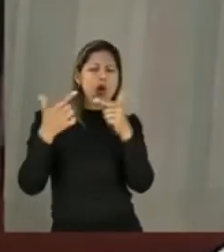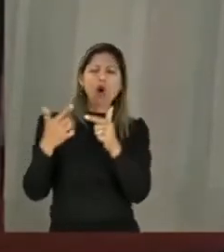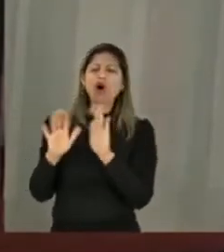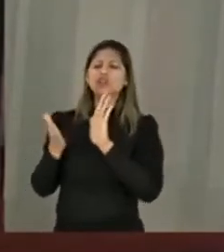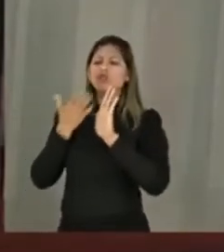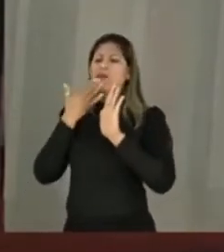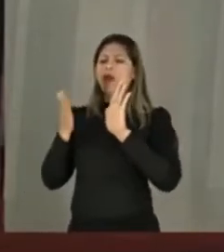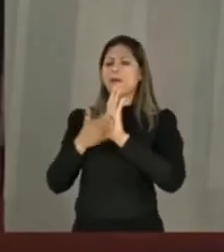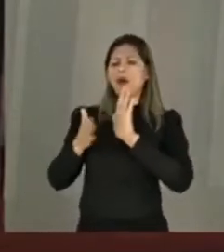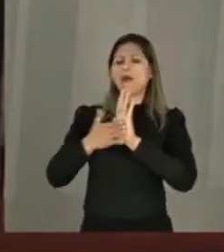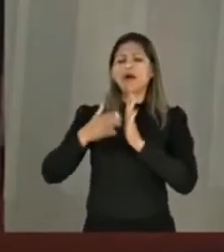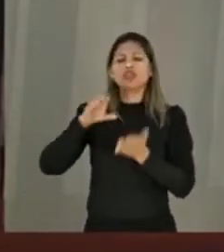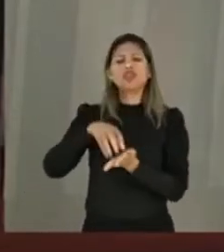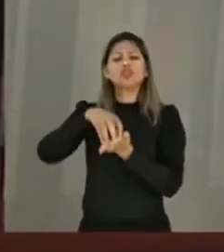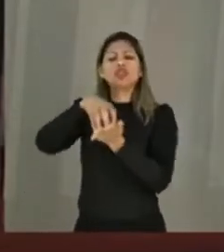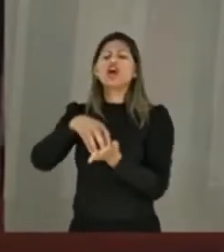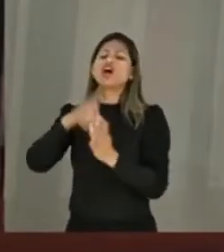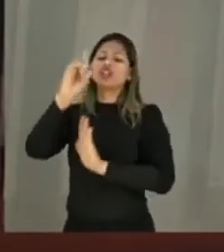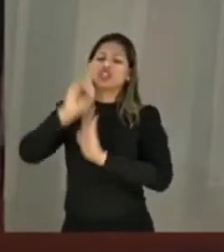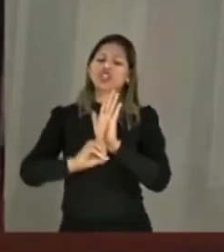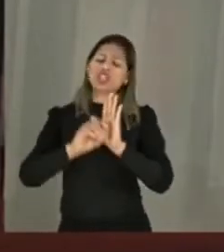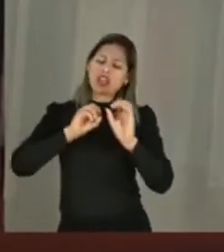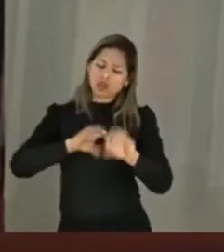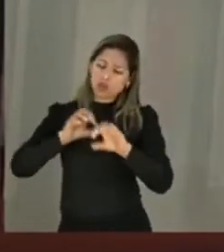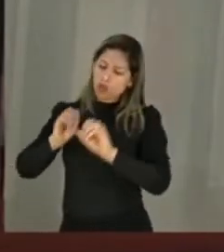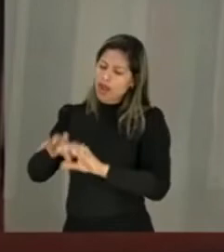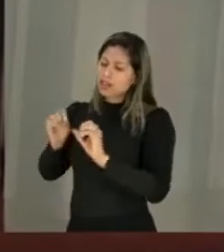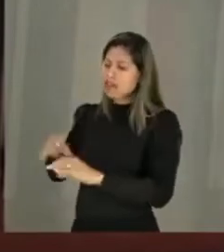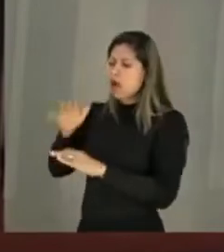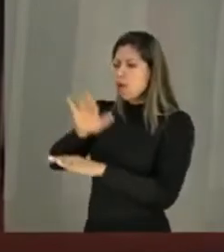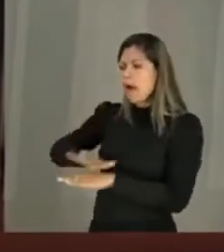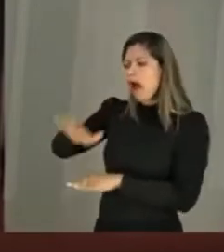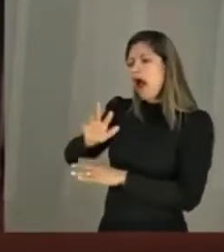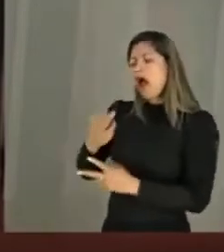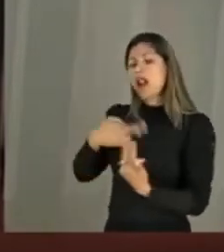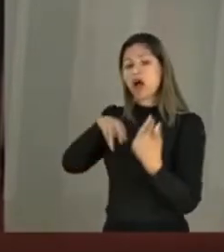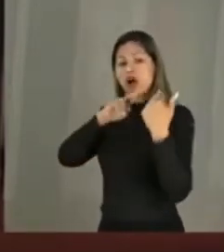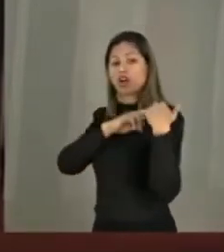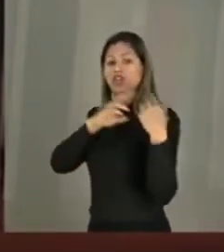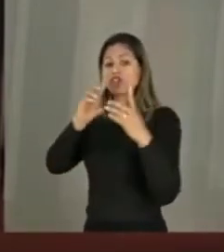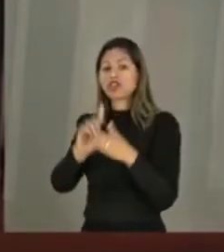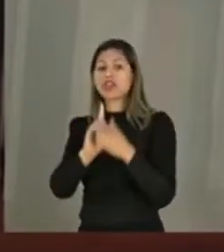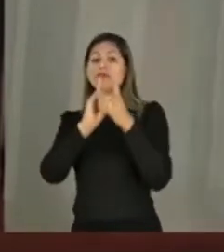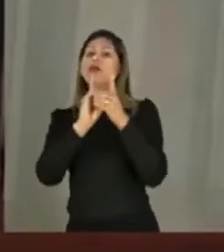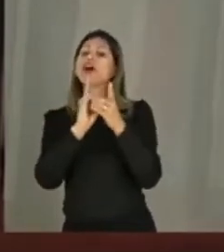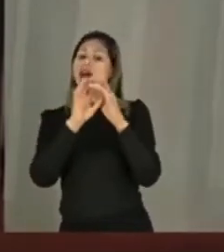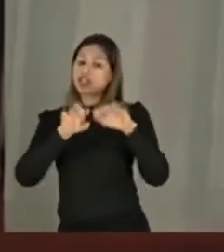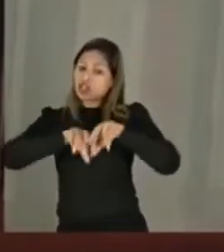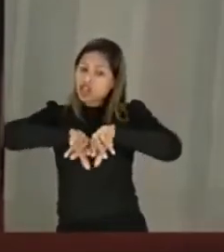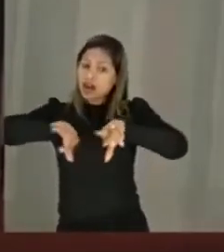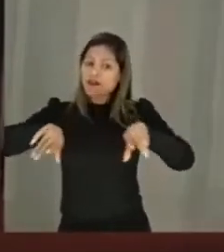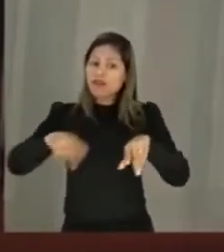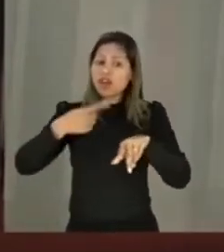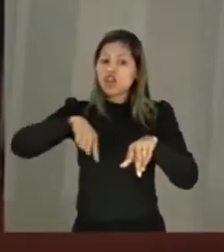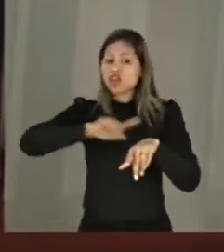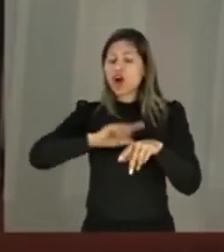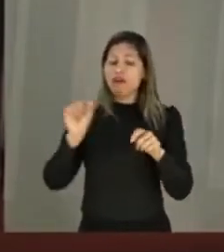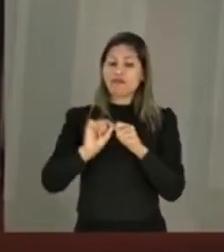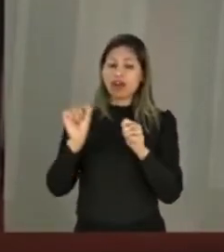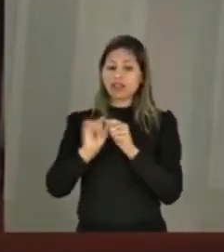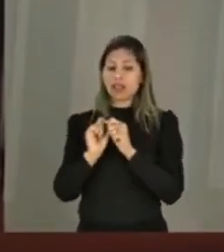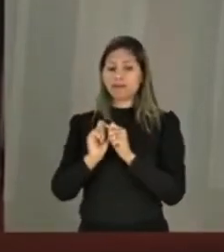afeitas a ampliação do direito à educação por vias mais responsáveis, democráticas e plurais do que o que temos feito.